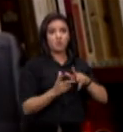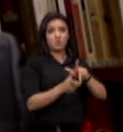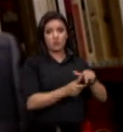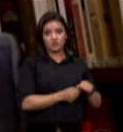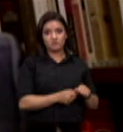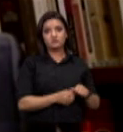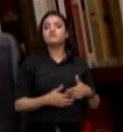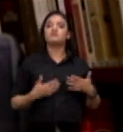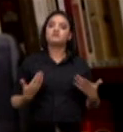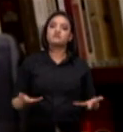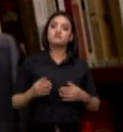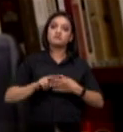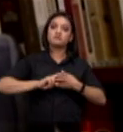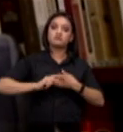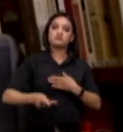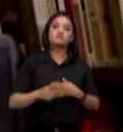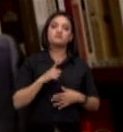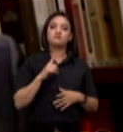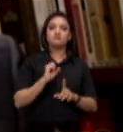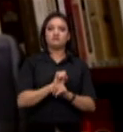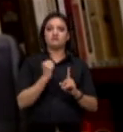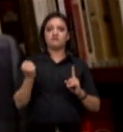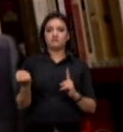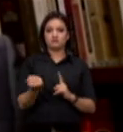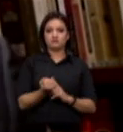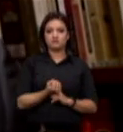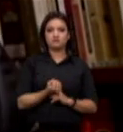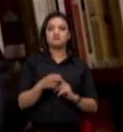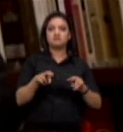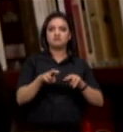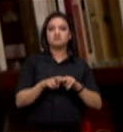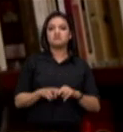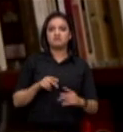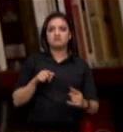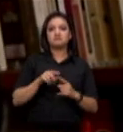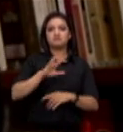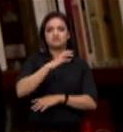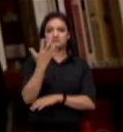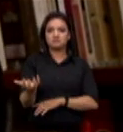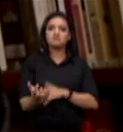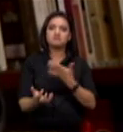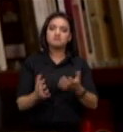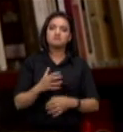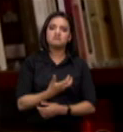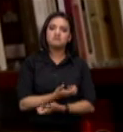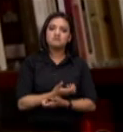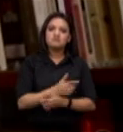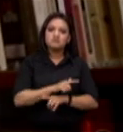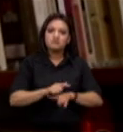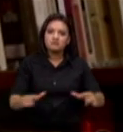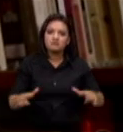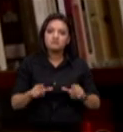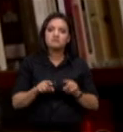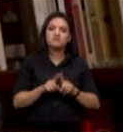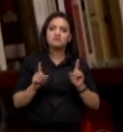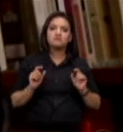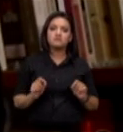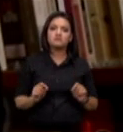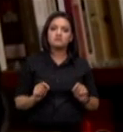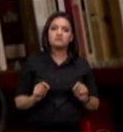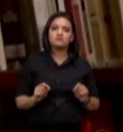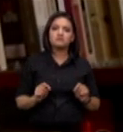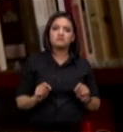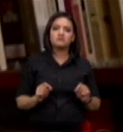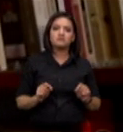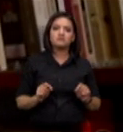as graves consequências para a sociedade decorrentes do desmatamento elas podem até demorar mais para acontecer do